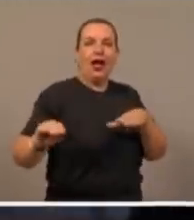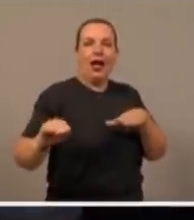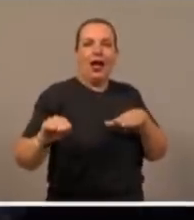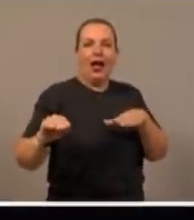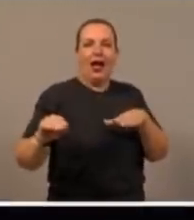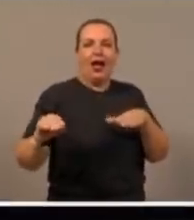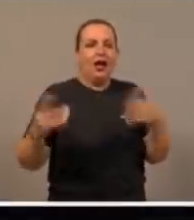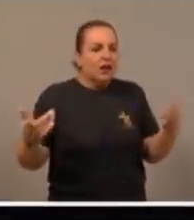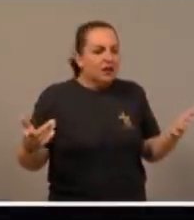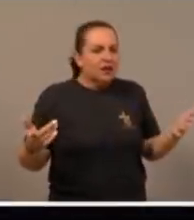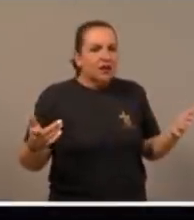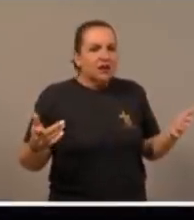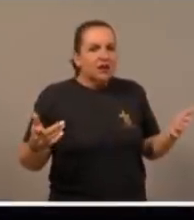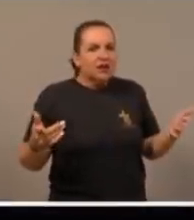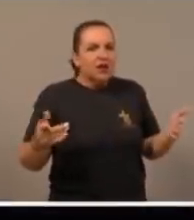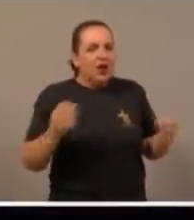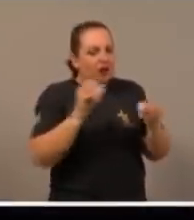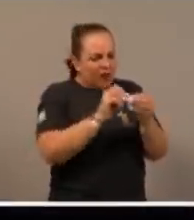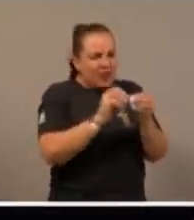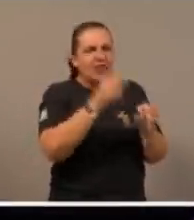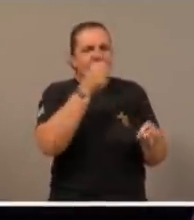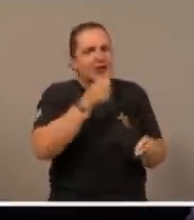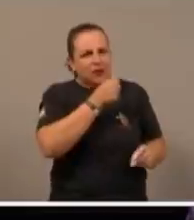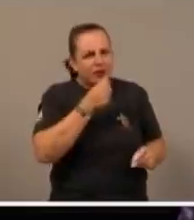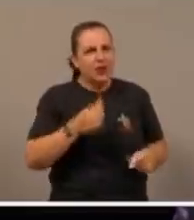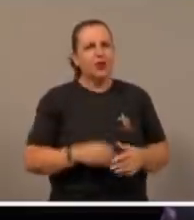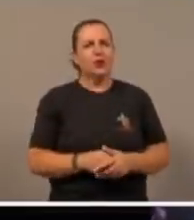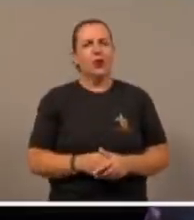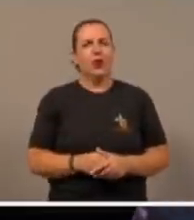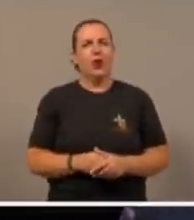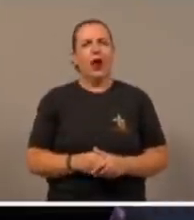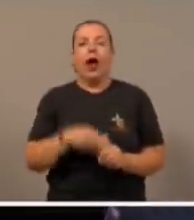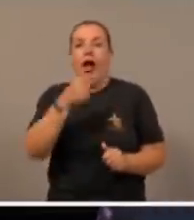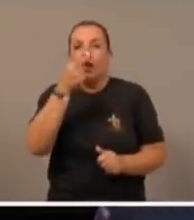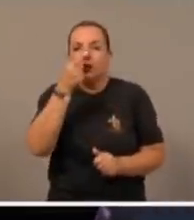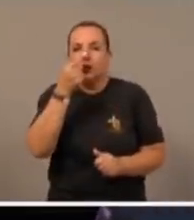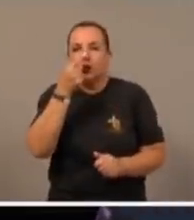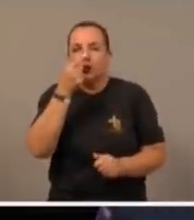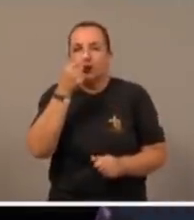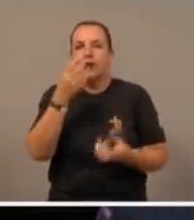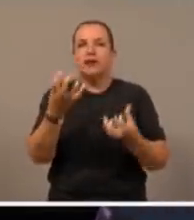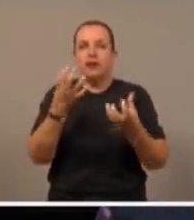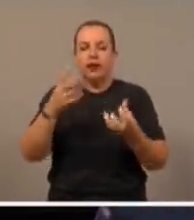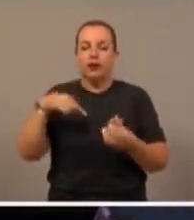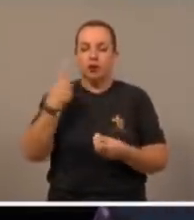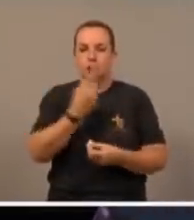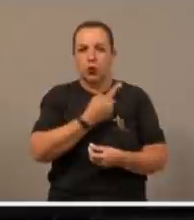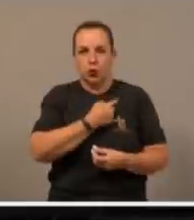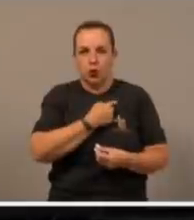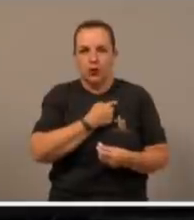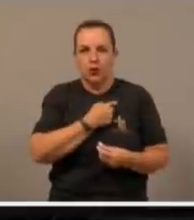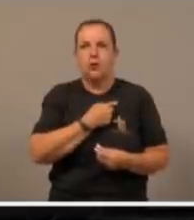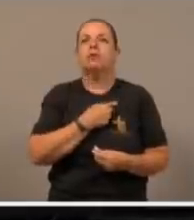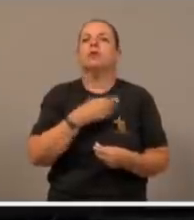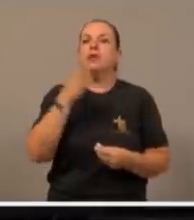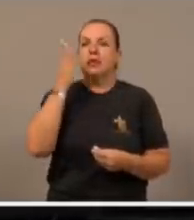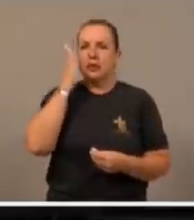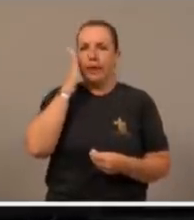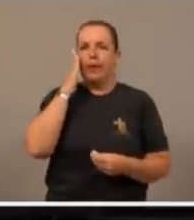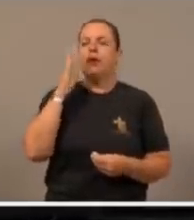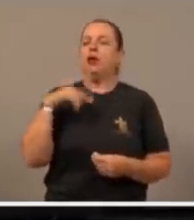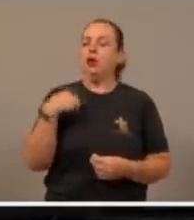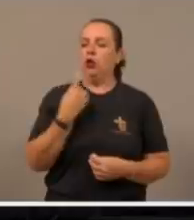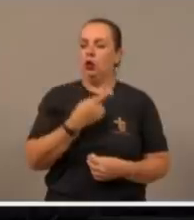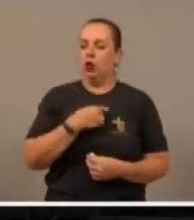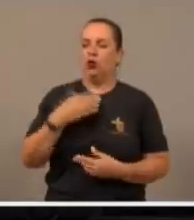abra mão de alguma coisa, a intimidade, requer de nós, um reconhecimento que estamos